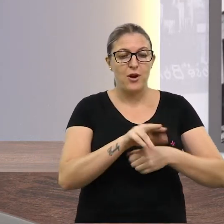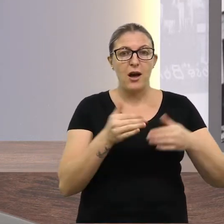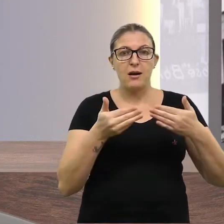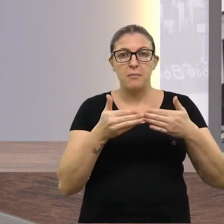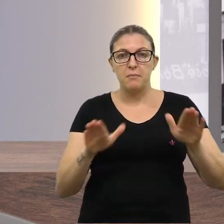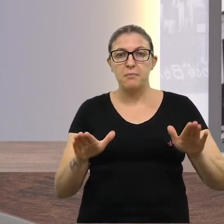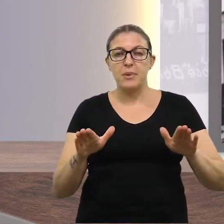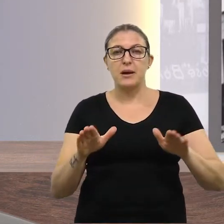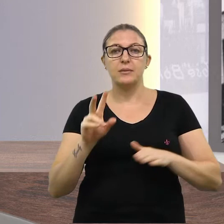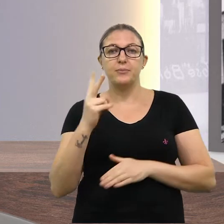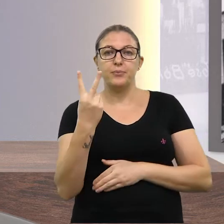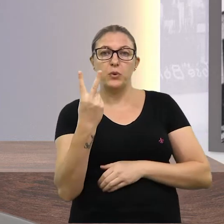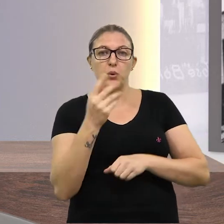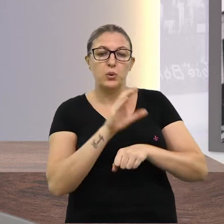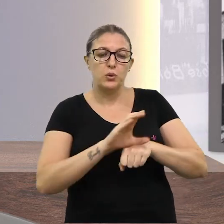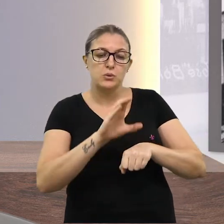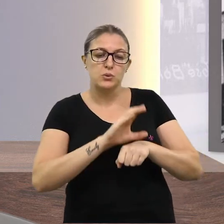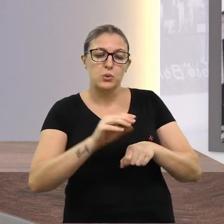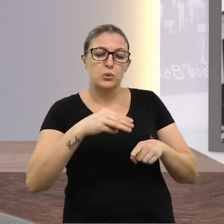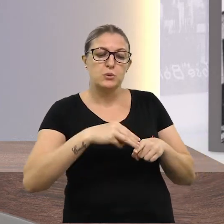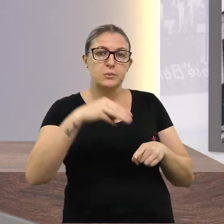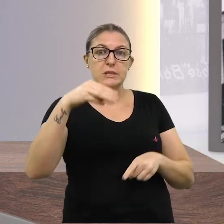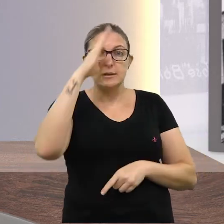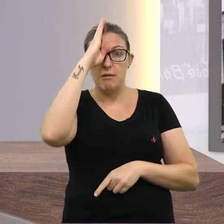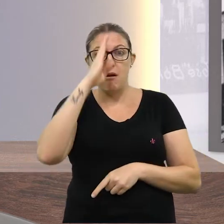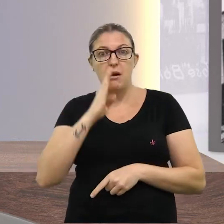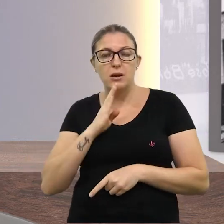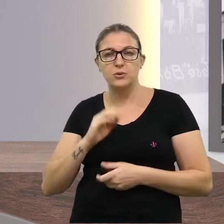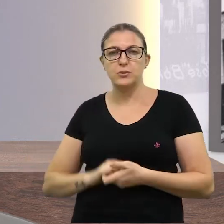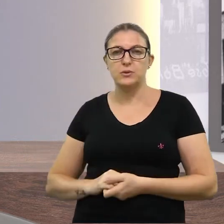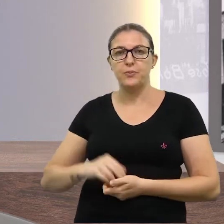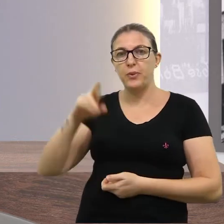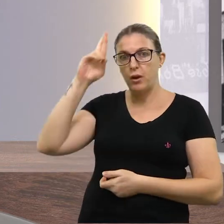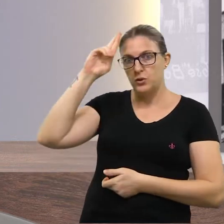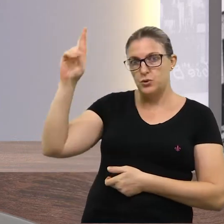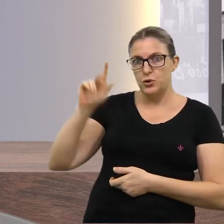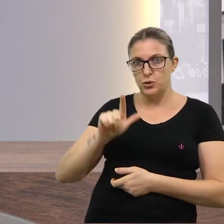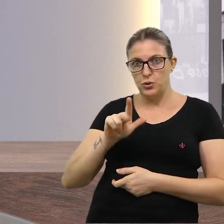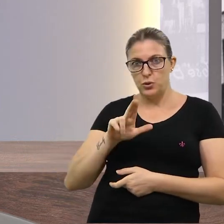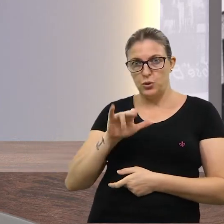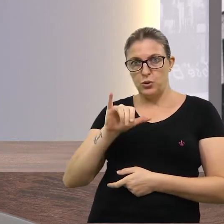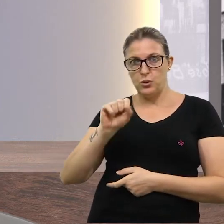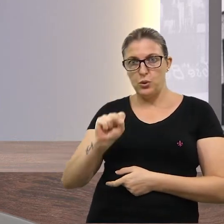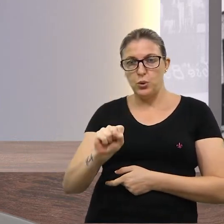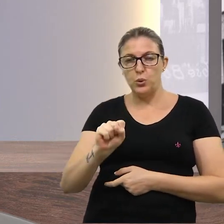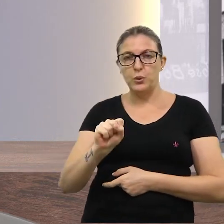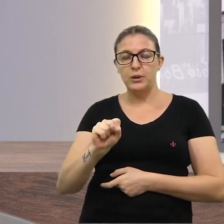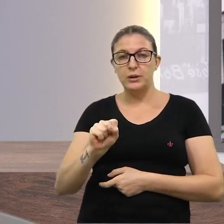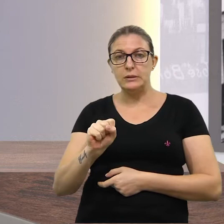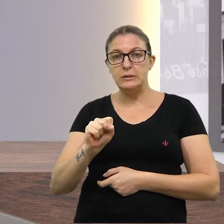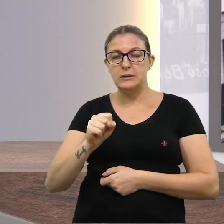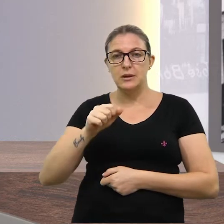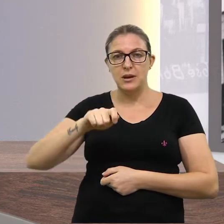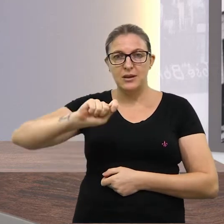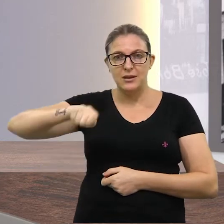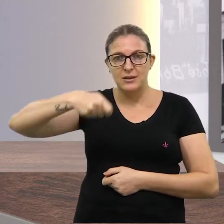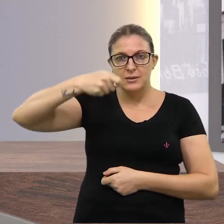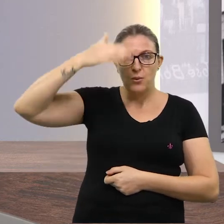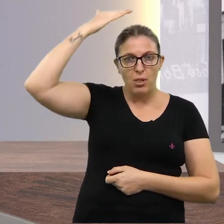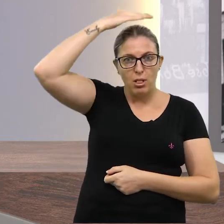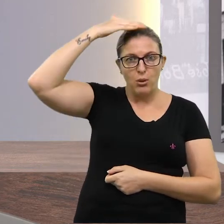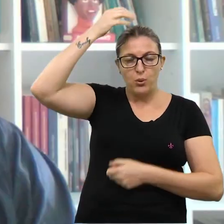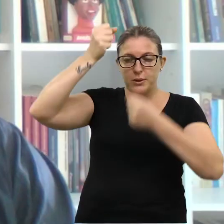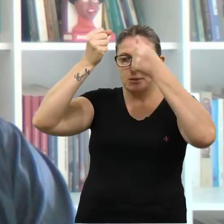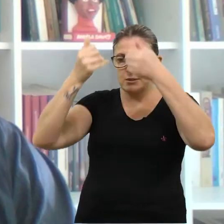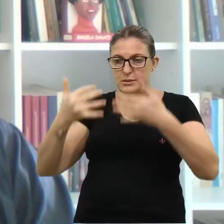seletivo aberto para dois cursos de mestrado gratuito. O diretor Luiz da Silva traz outras informações.